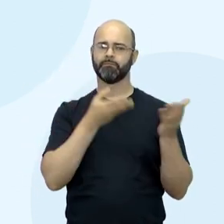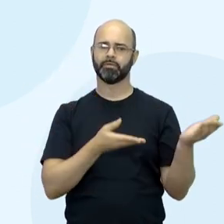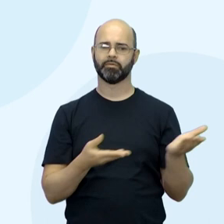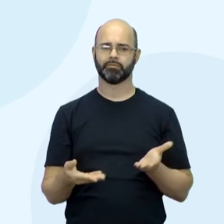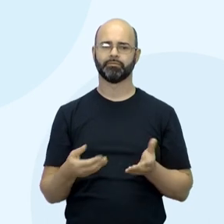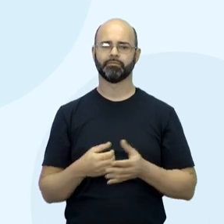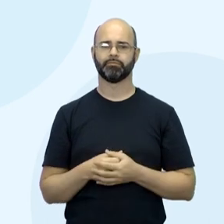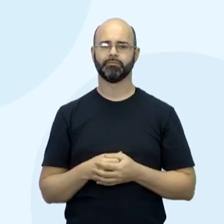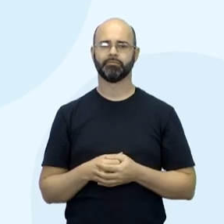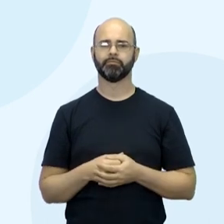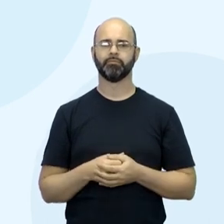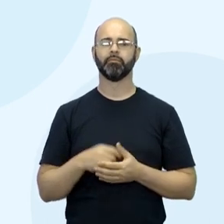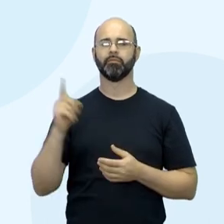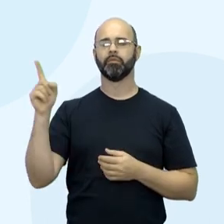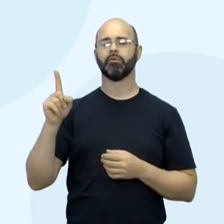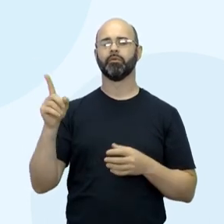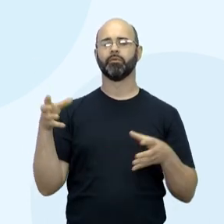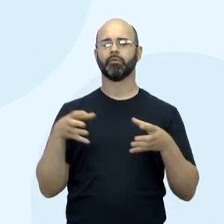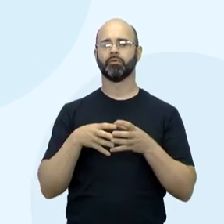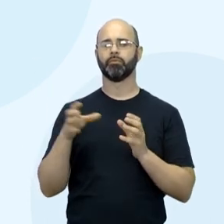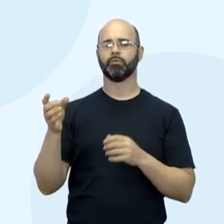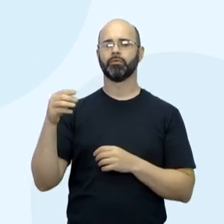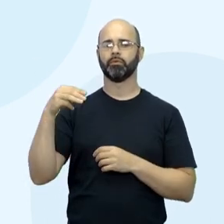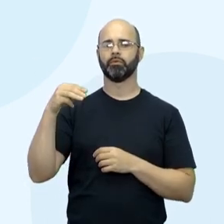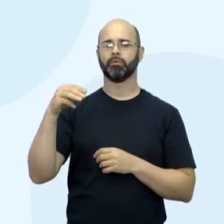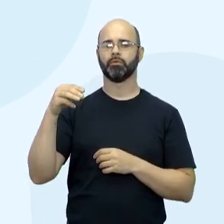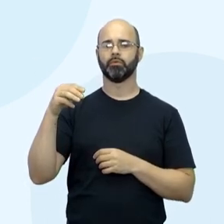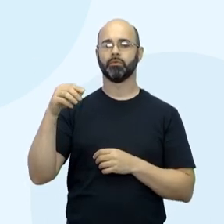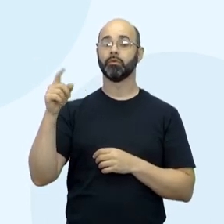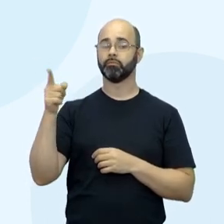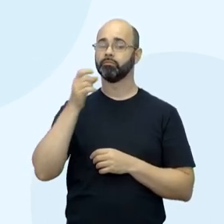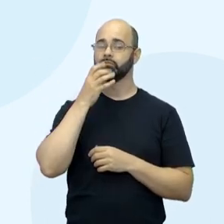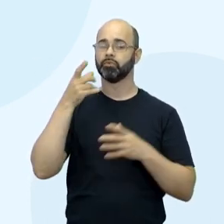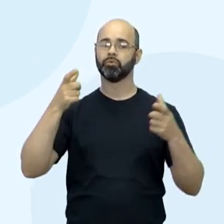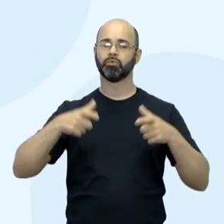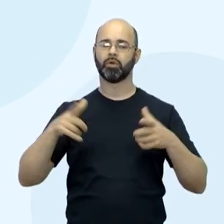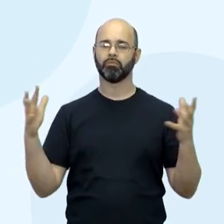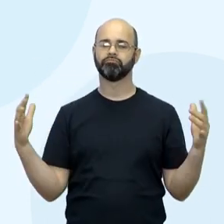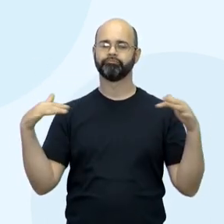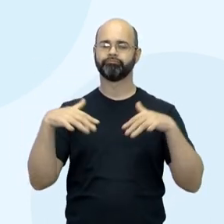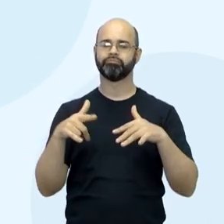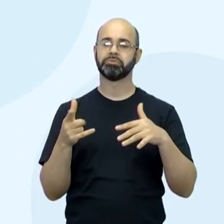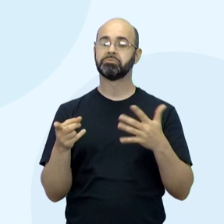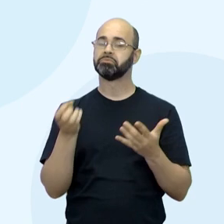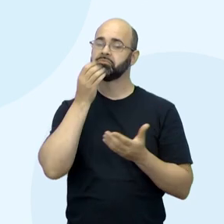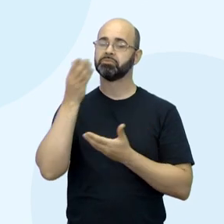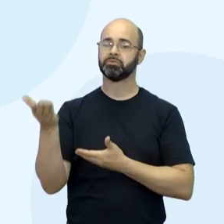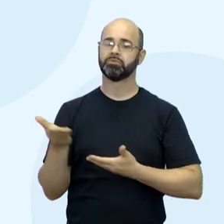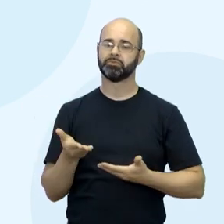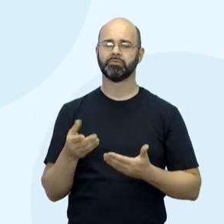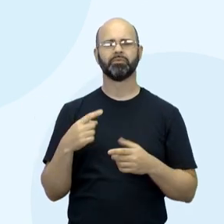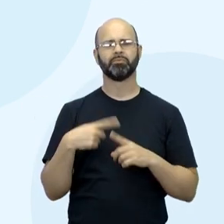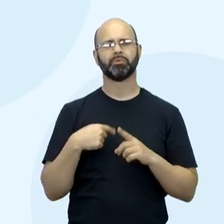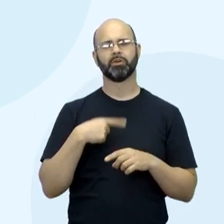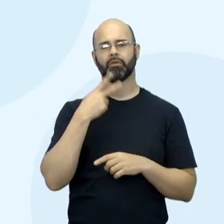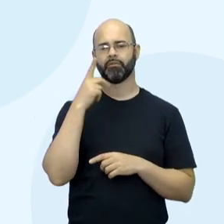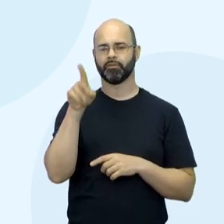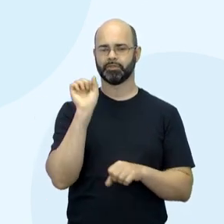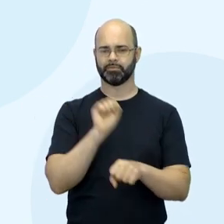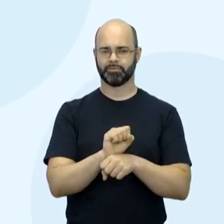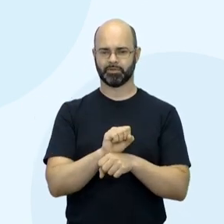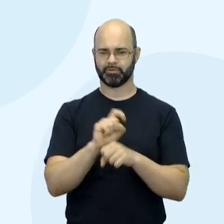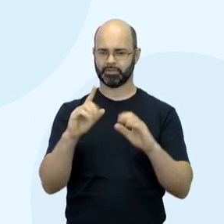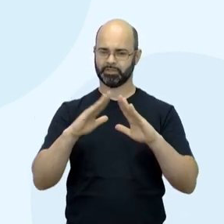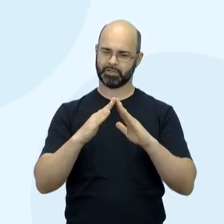Becolo, lá de Camarões, foram situados nas metrópoles africanas globalizadas. Por que eu estou falando isso? Olha, dá uma pausa aqui, você que está em casa ou na